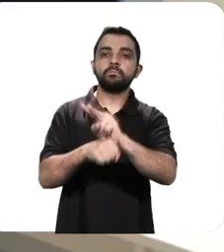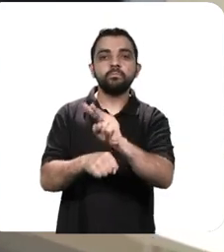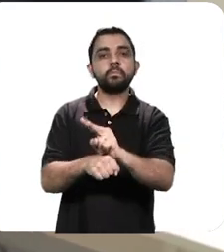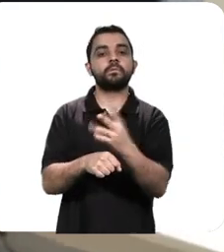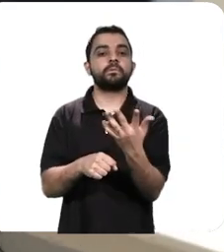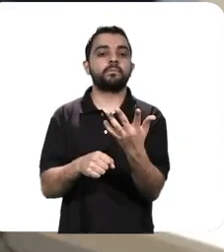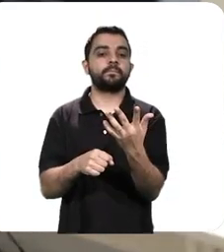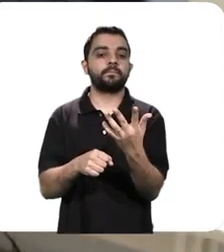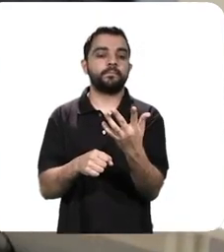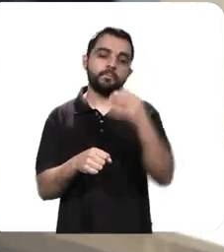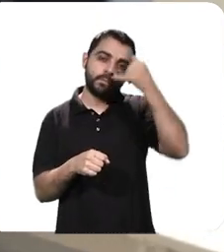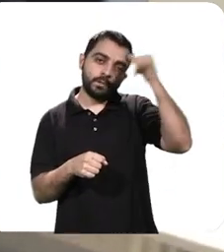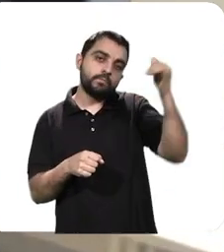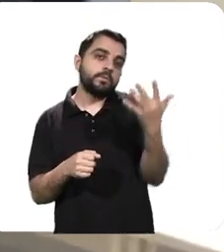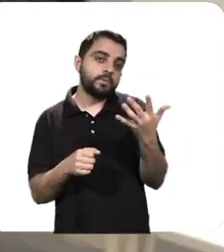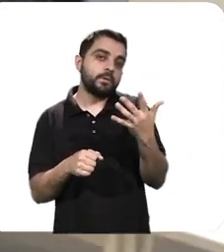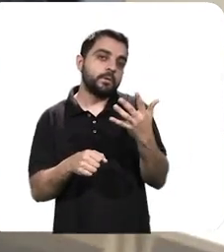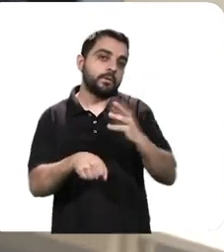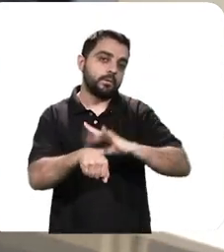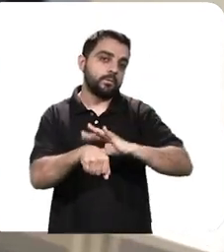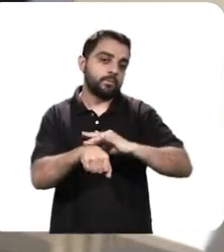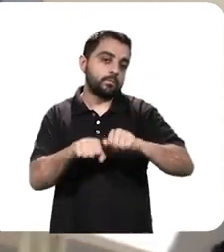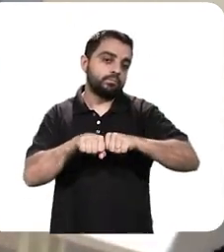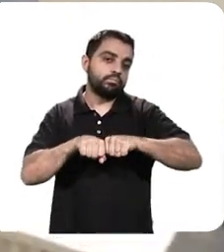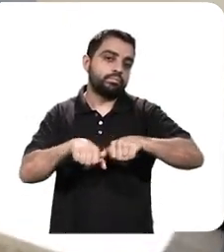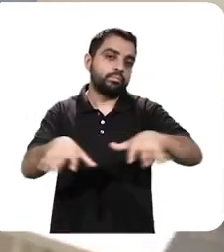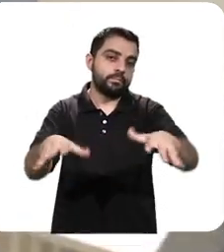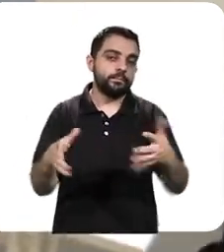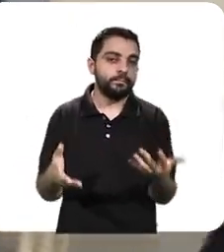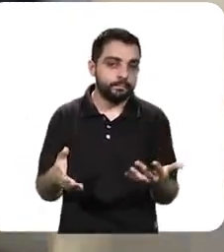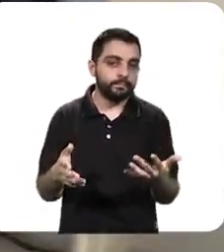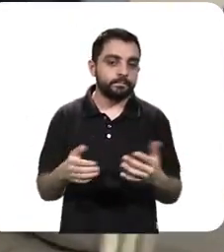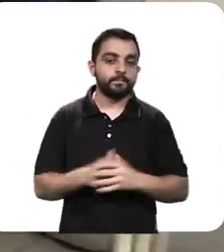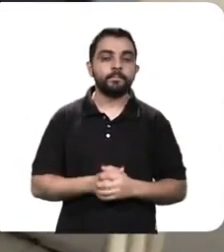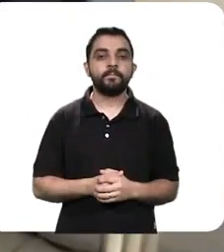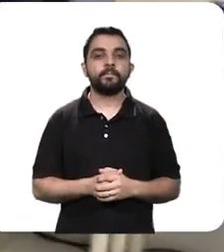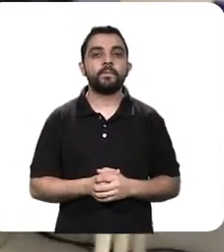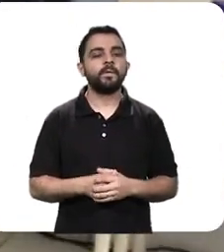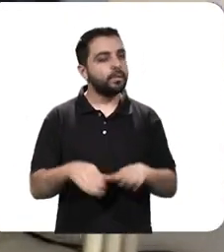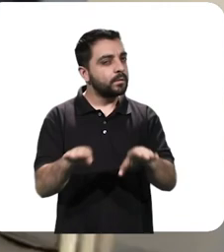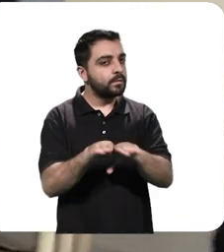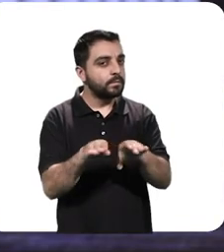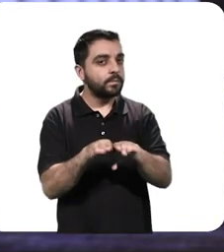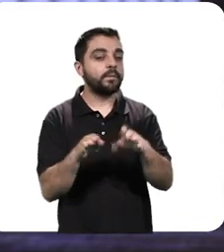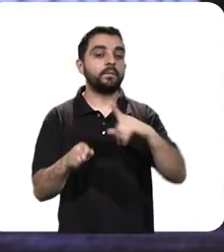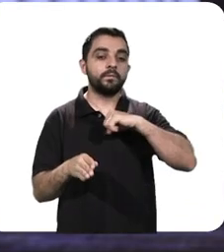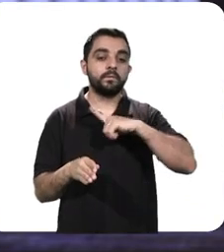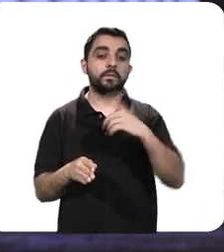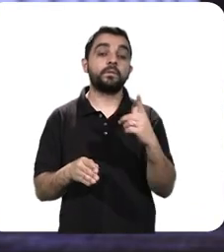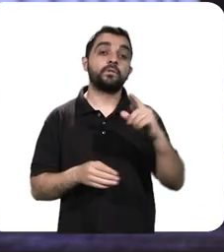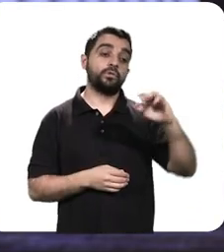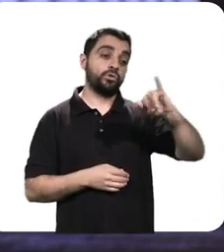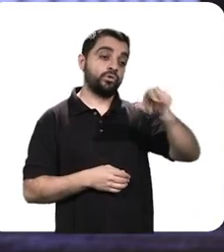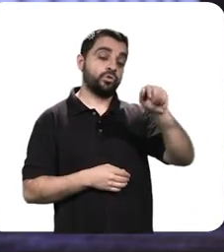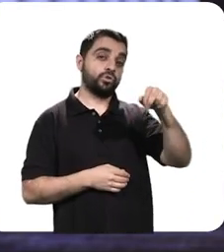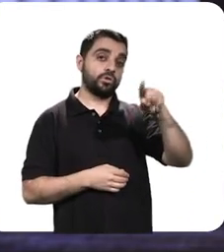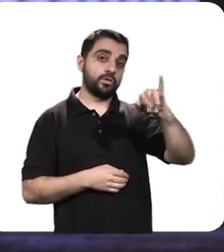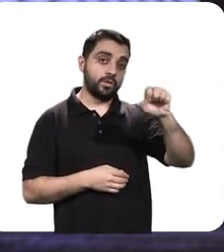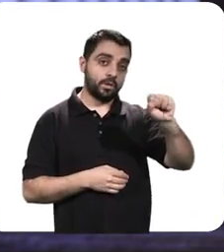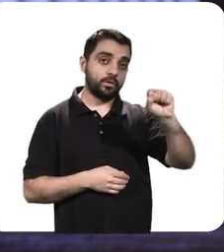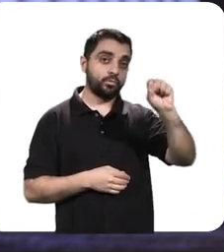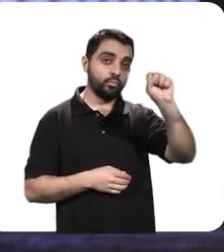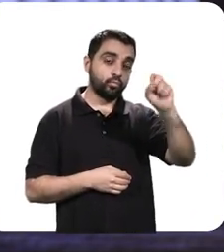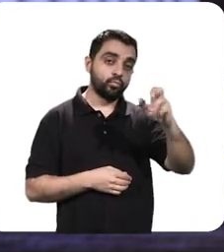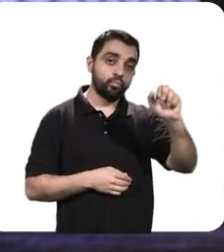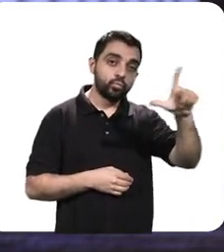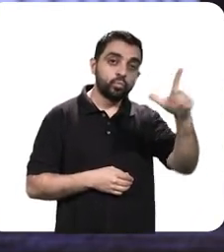ajudar as pessoas a não contrair o vírus, a não se contaminar. Além dos campos de Jandéia do